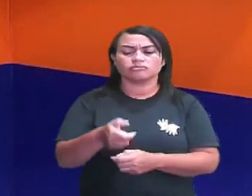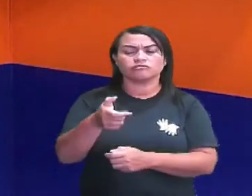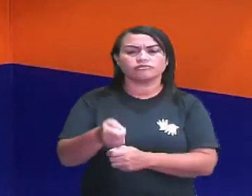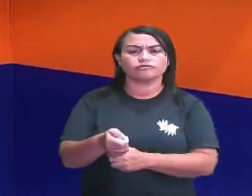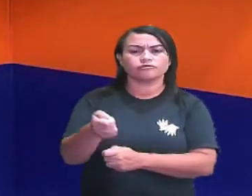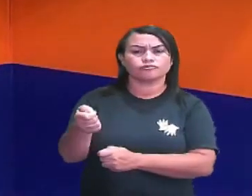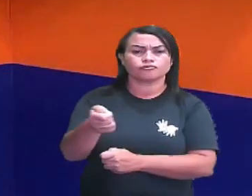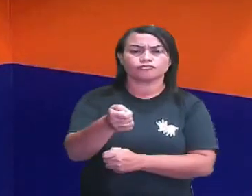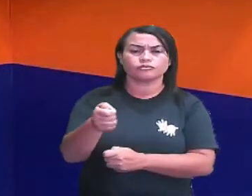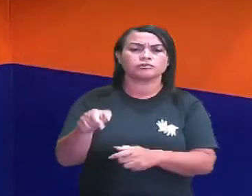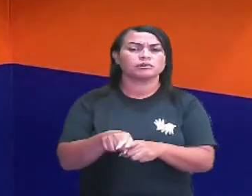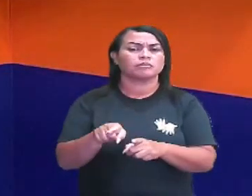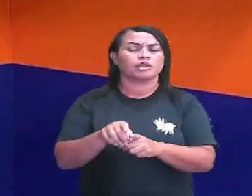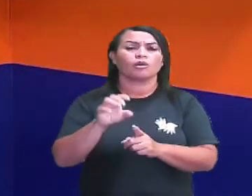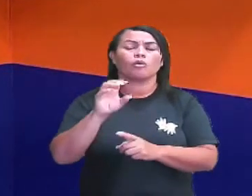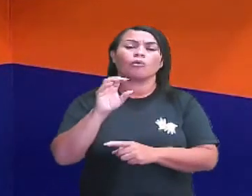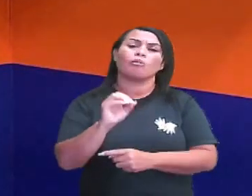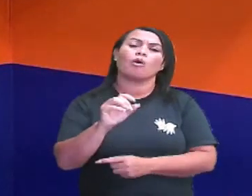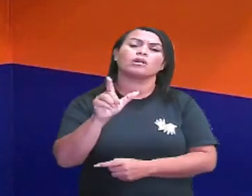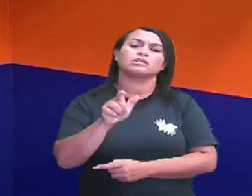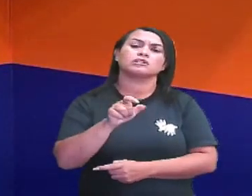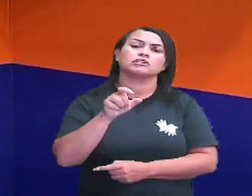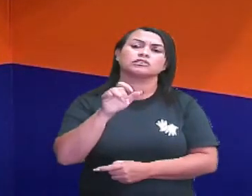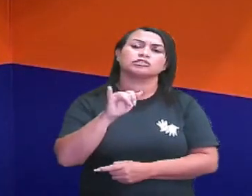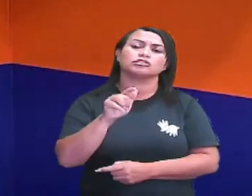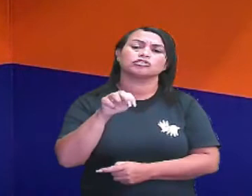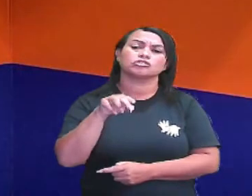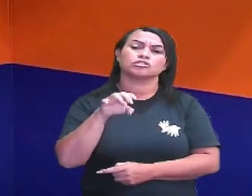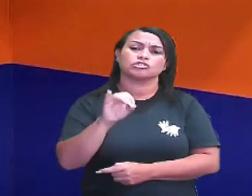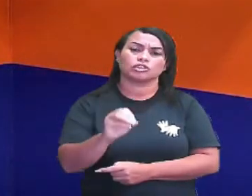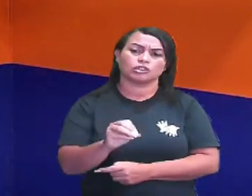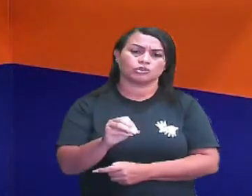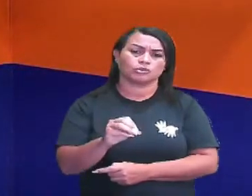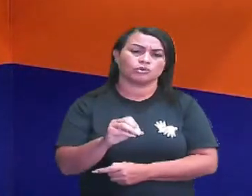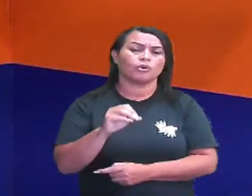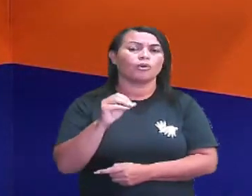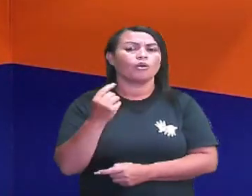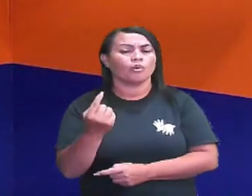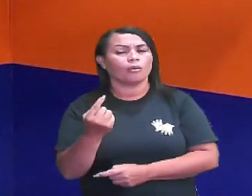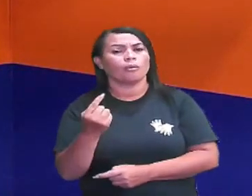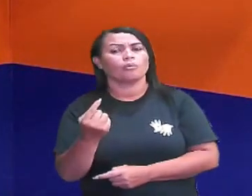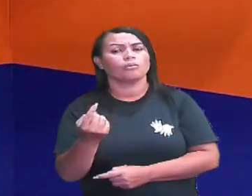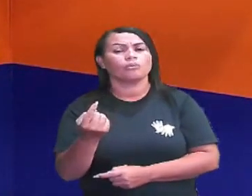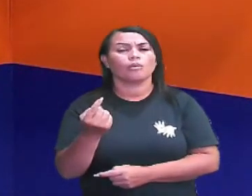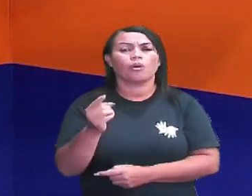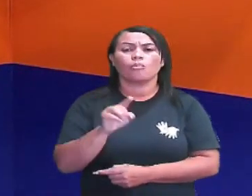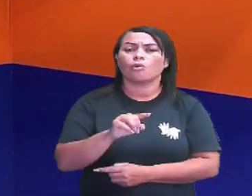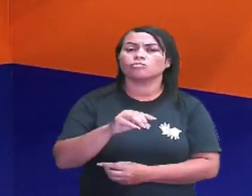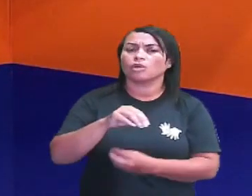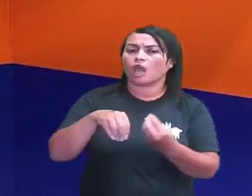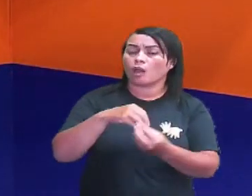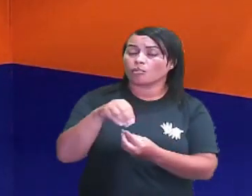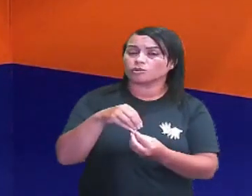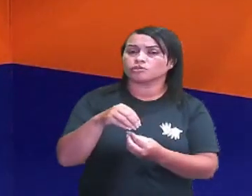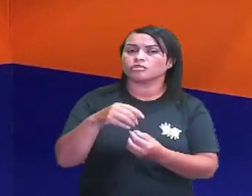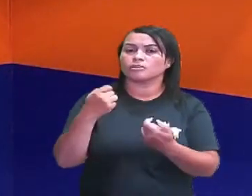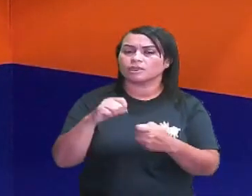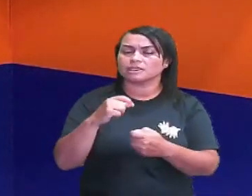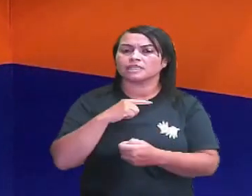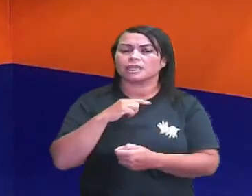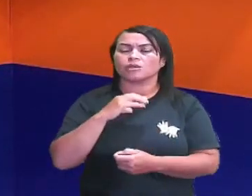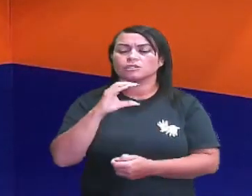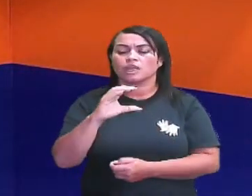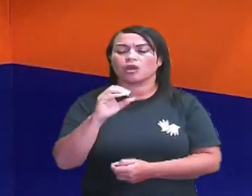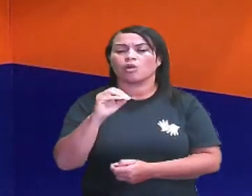oxigênio, um comburente, que é o material que pega fogo, e um combustível, como o oxigênio. Então, o